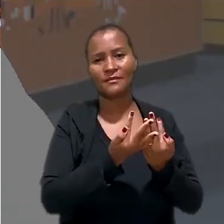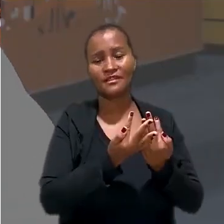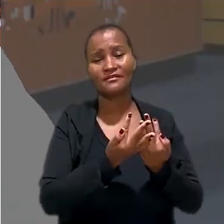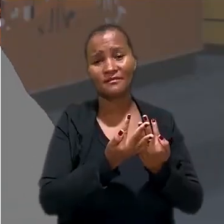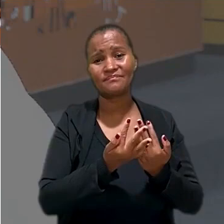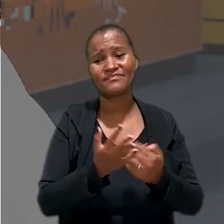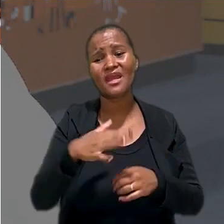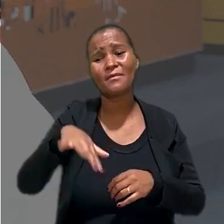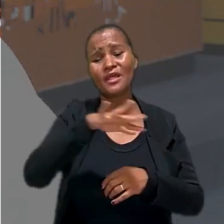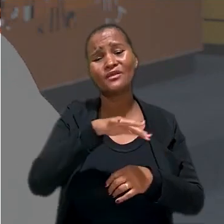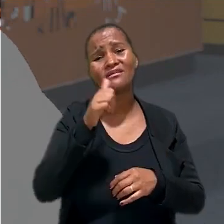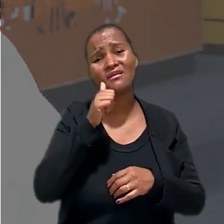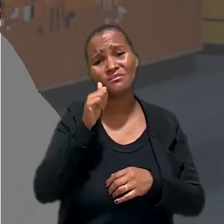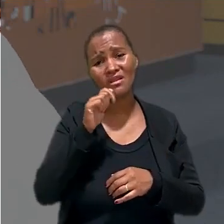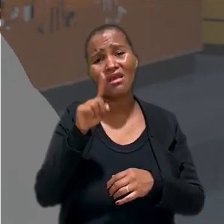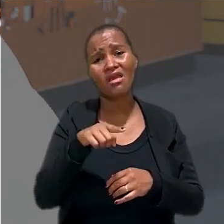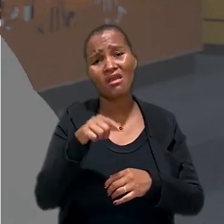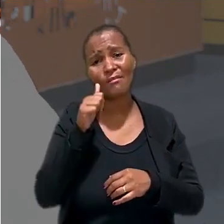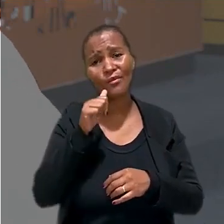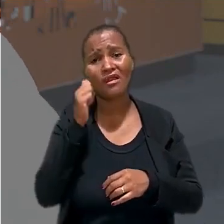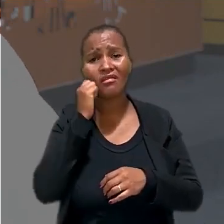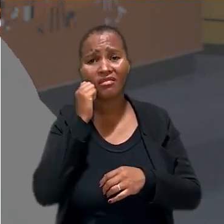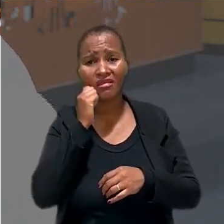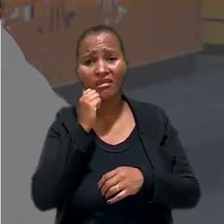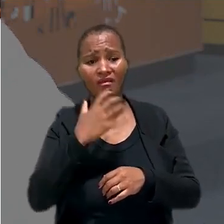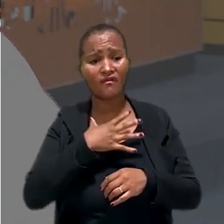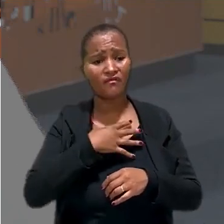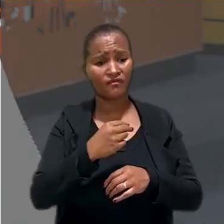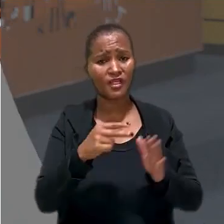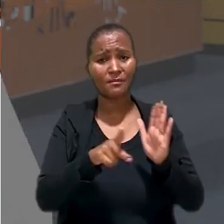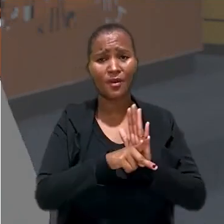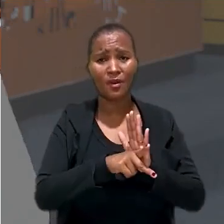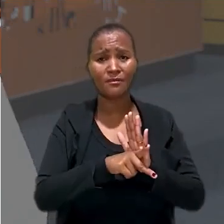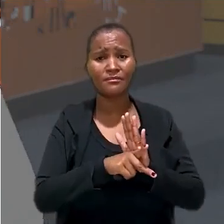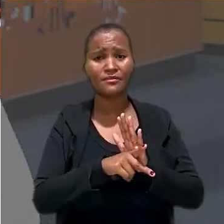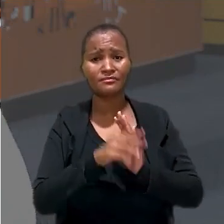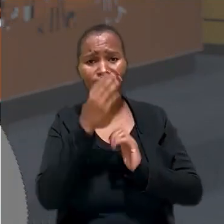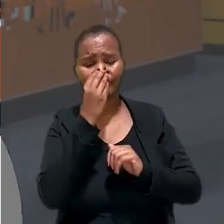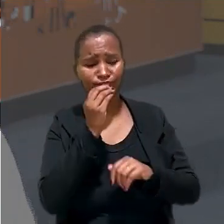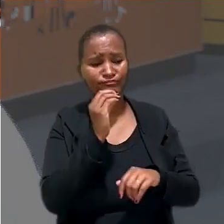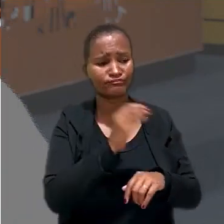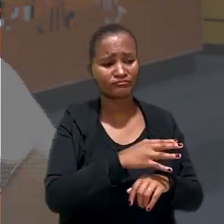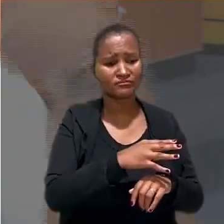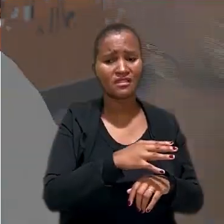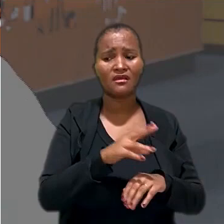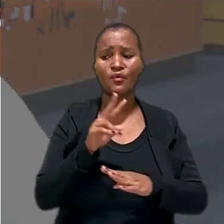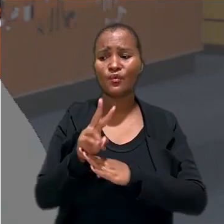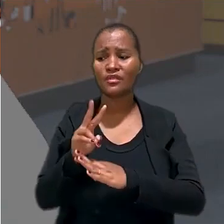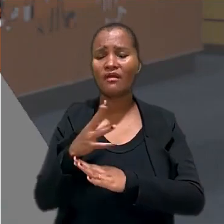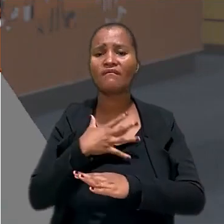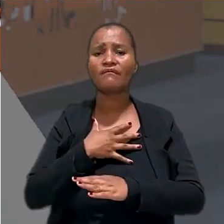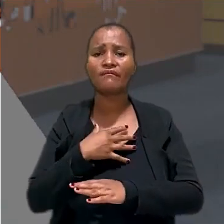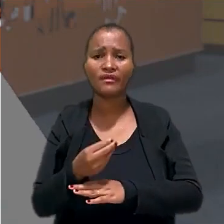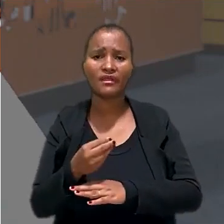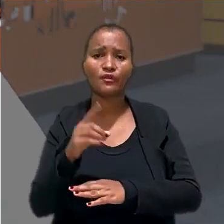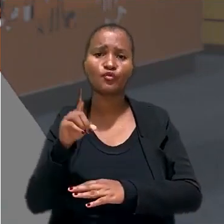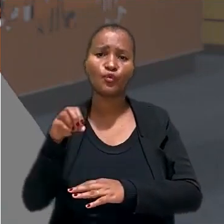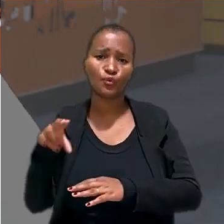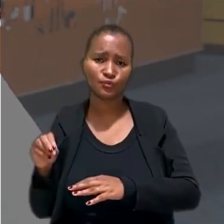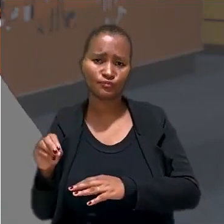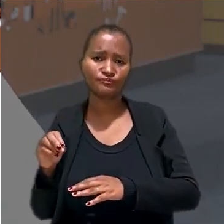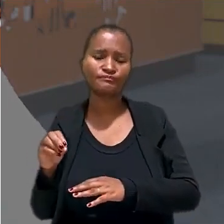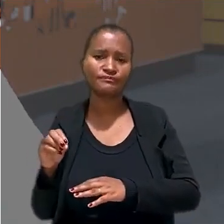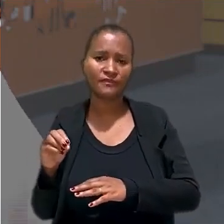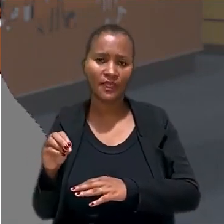empregada doméstica são mulheres negras, mulheres que deixam de cuidar, de cuidar, dar mais atenção aos filhos, para dar atenção aos